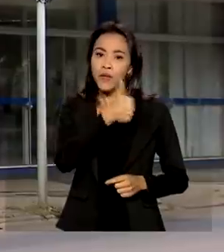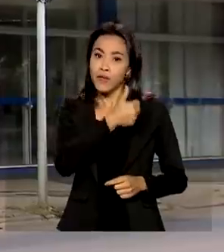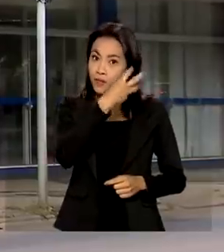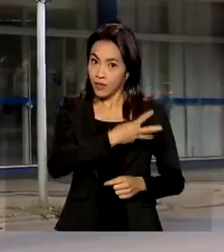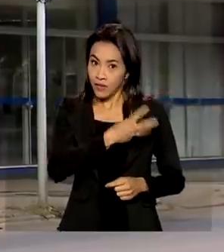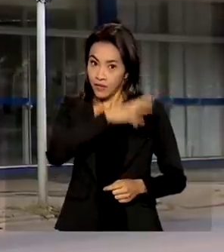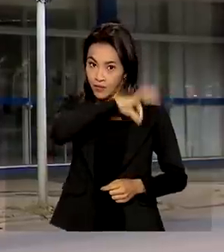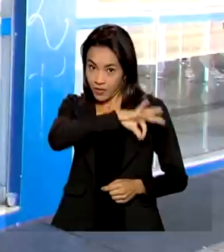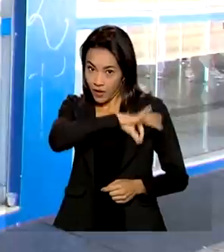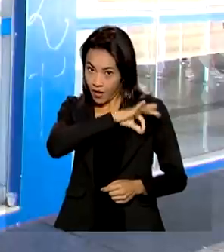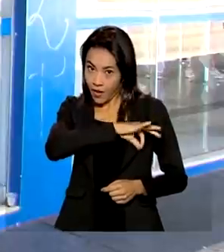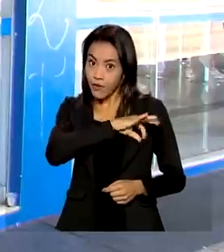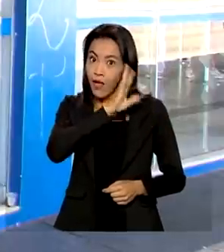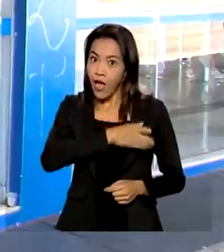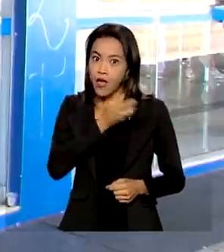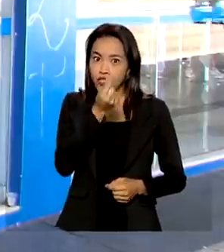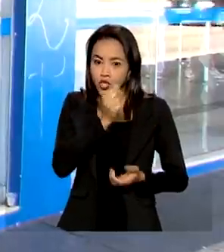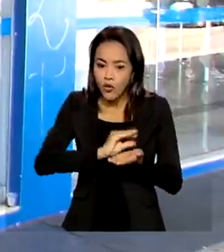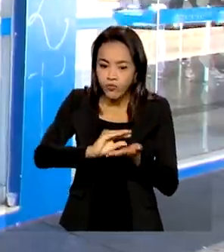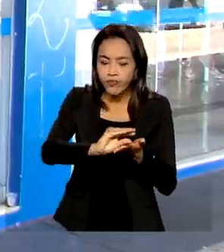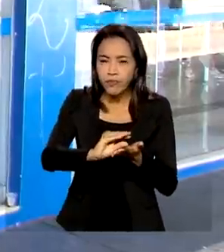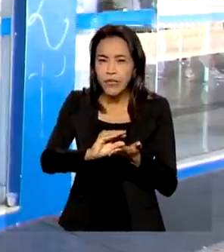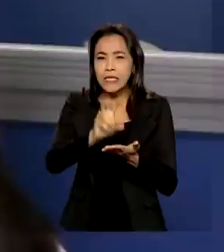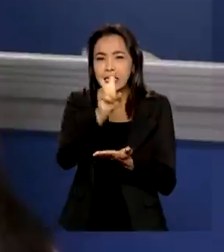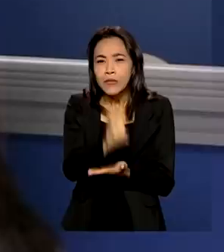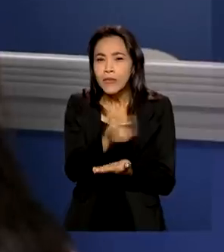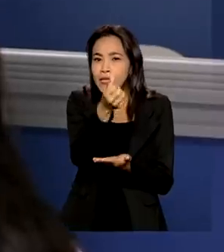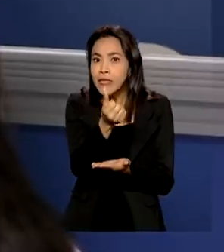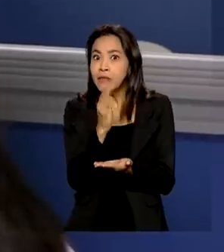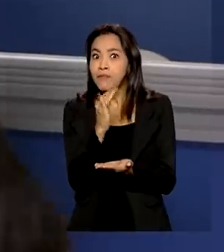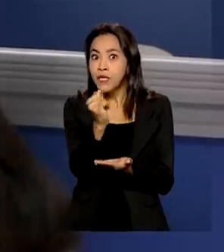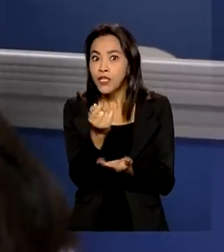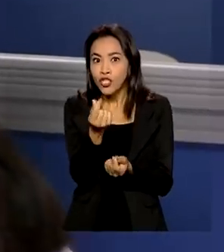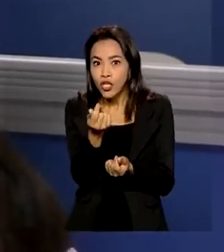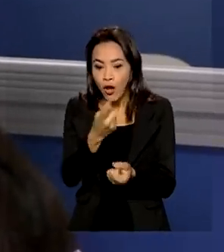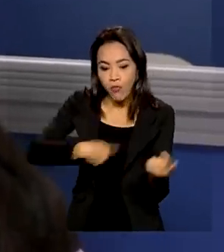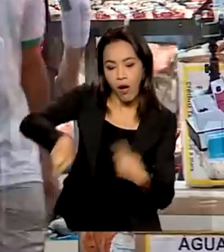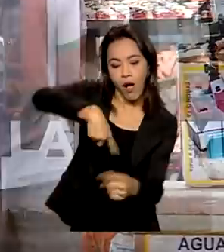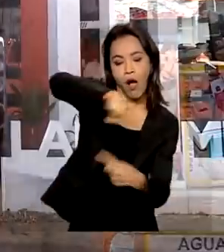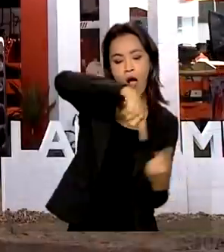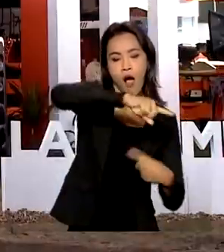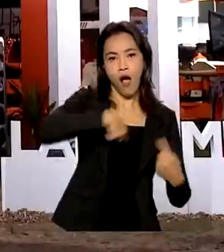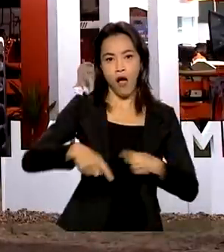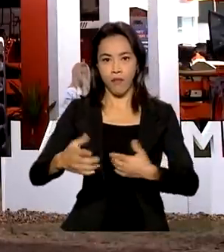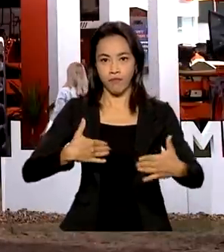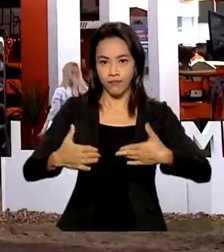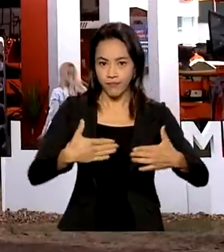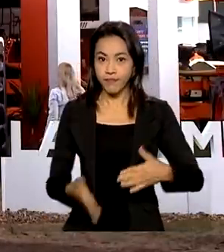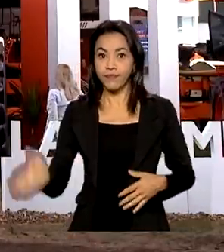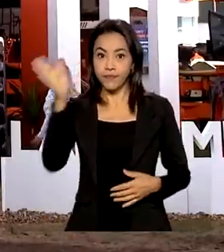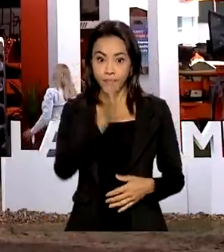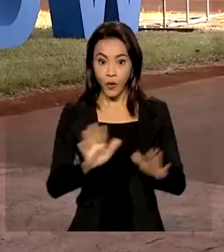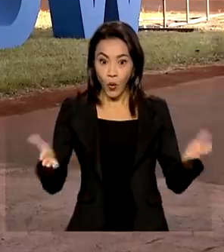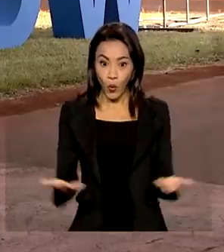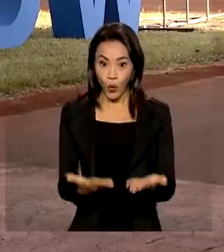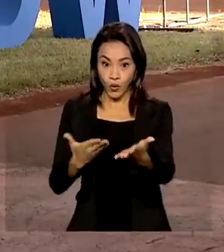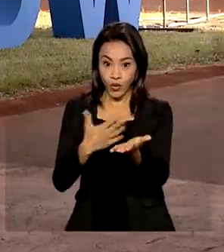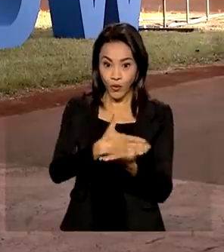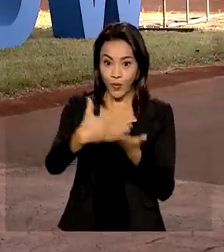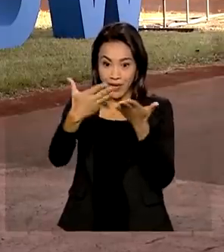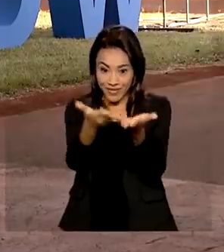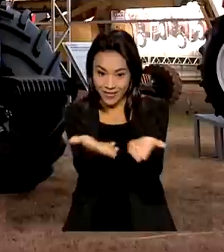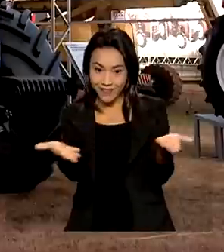salário, uma injeção de mais de 56 bilhões de reais na economia. Começa hoje em Ribeirão Preto, a